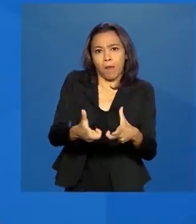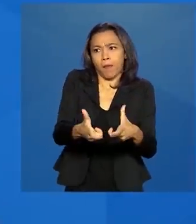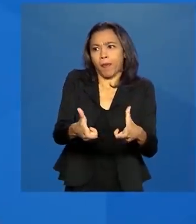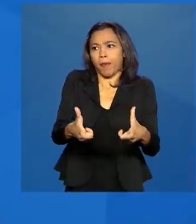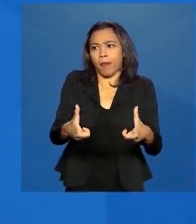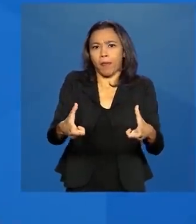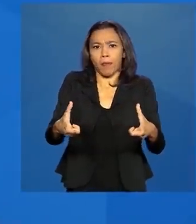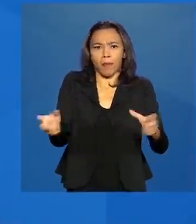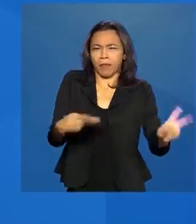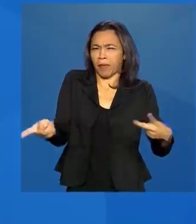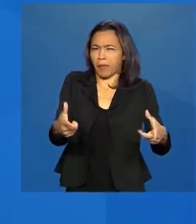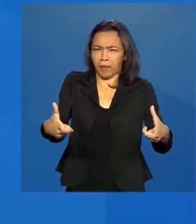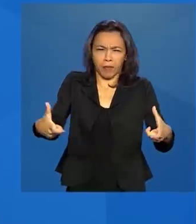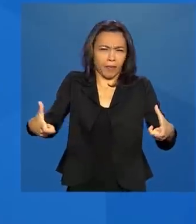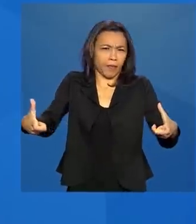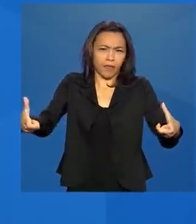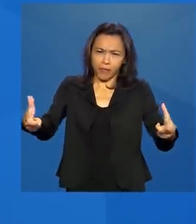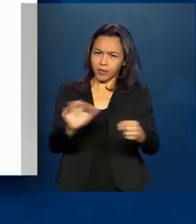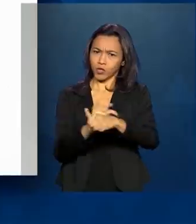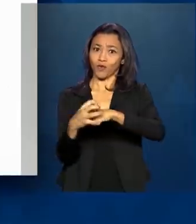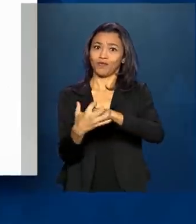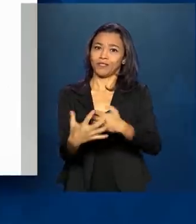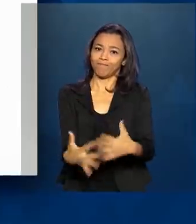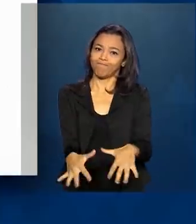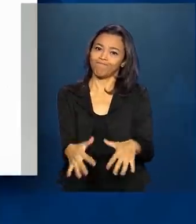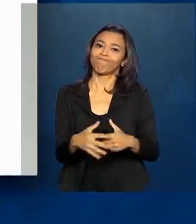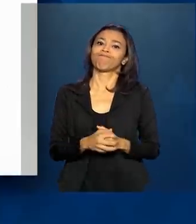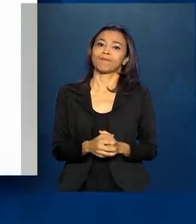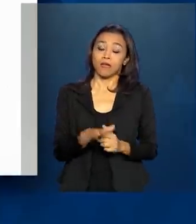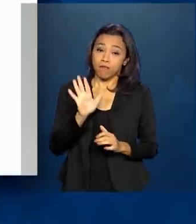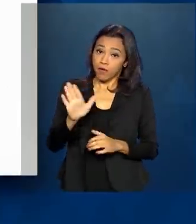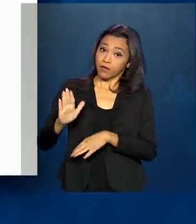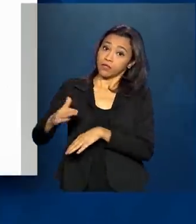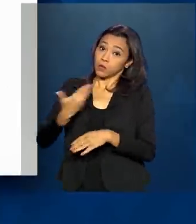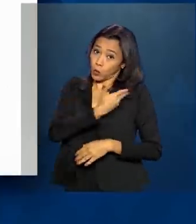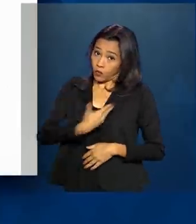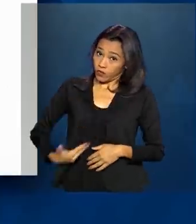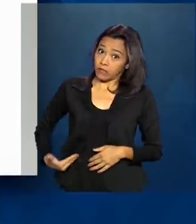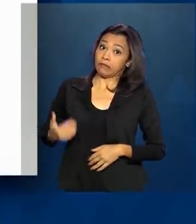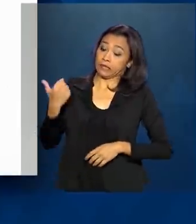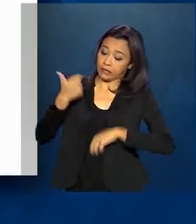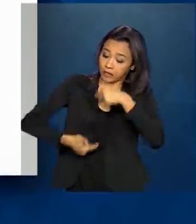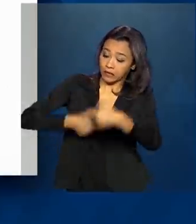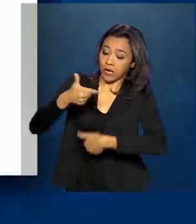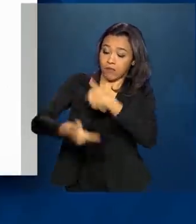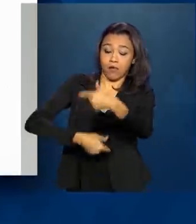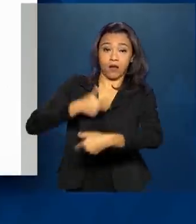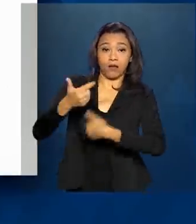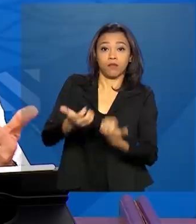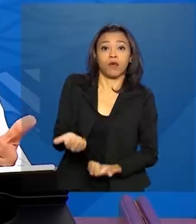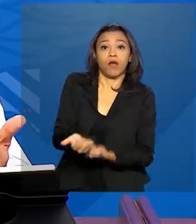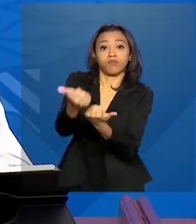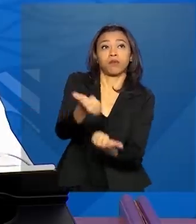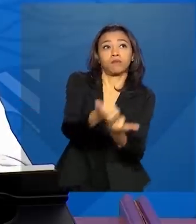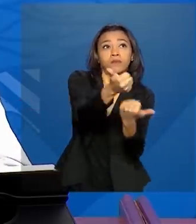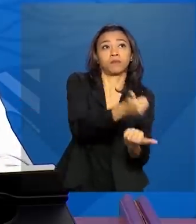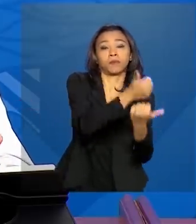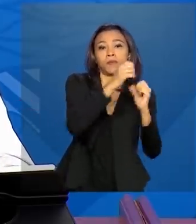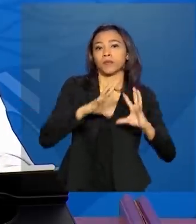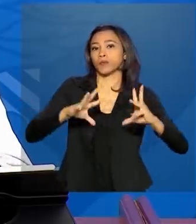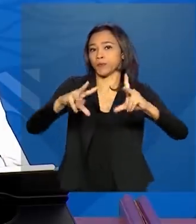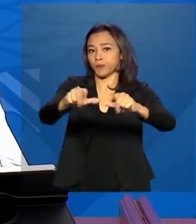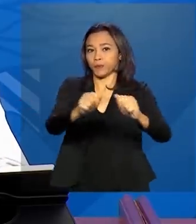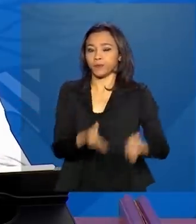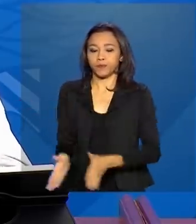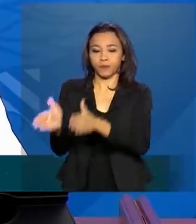no número de casos. Mas, segundo as autoridades, o governo trabalha para atender a todos. Deve acontecer nesses